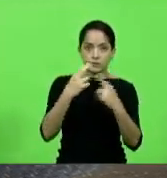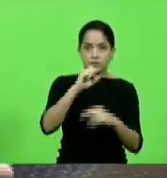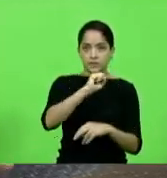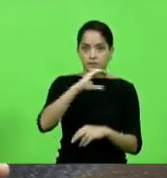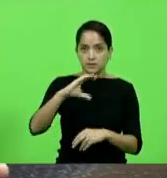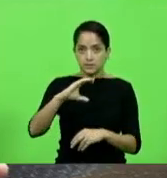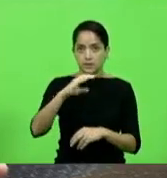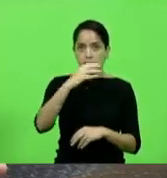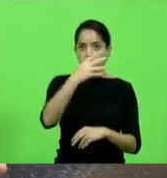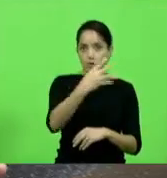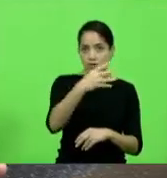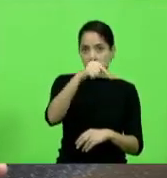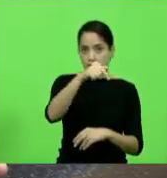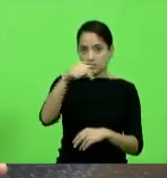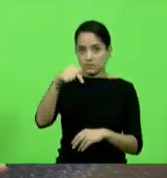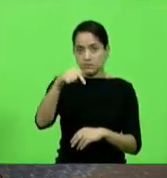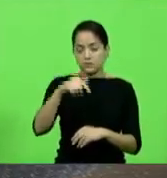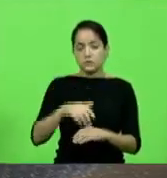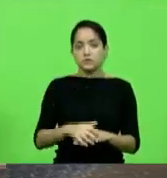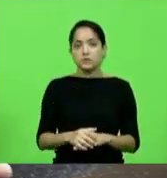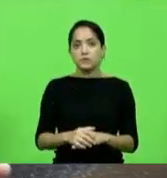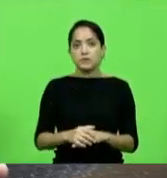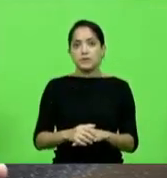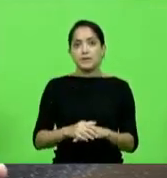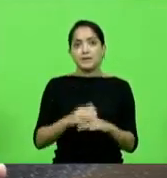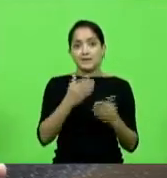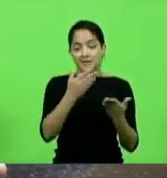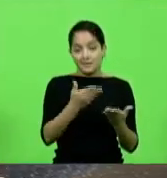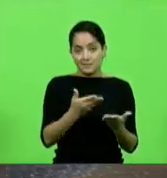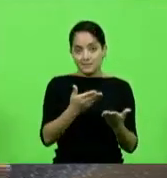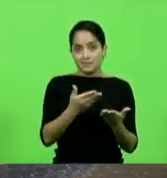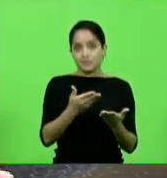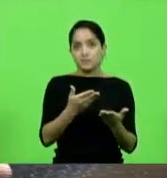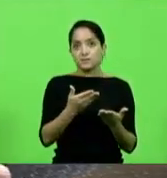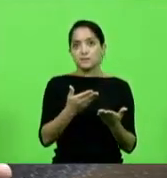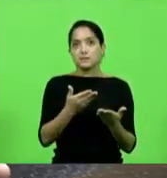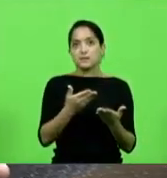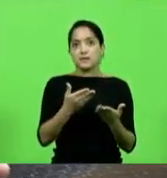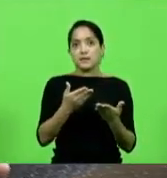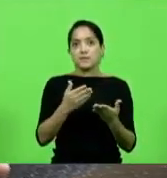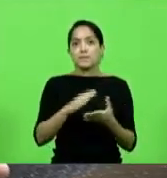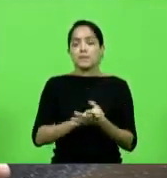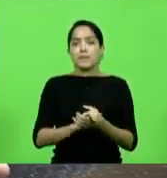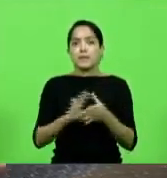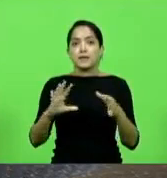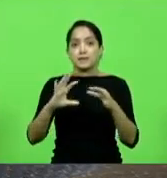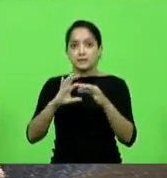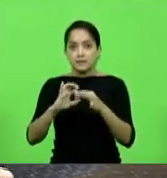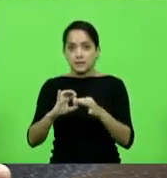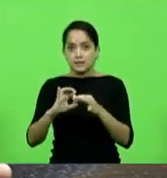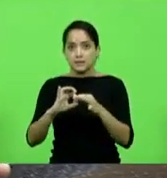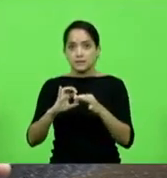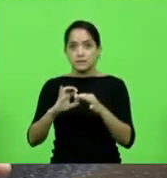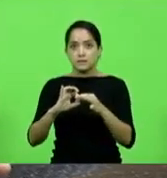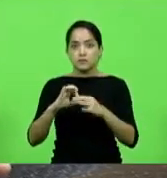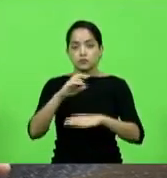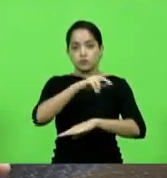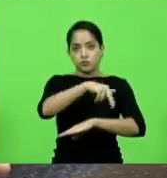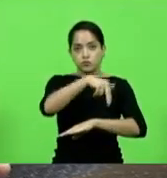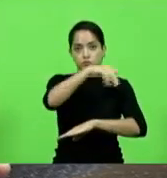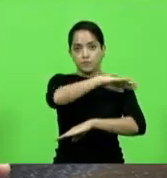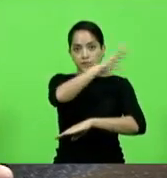SC477 rodovia esta que faz a integração do Planalto Norte